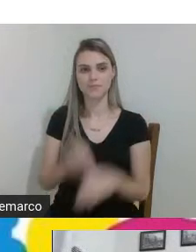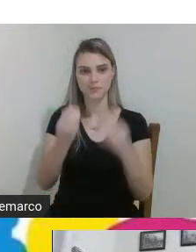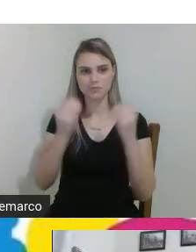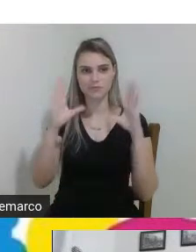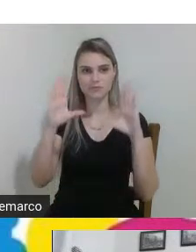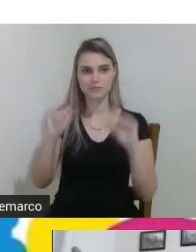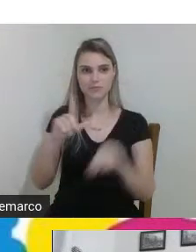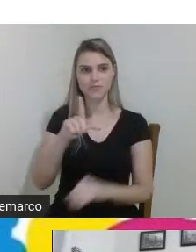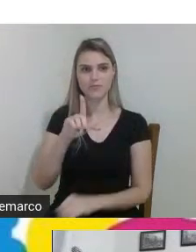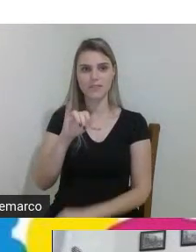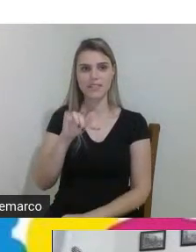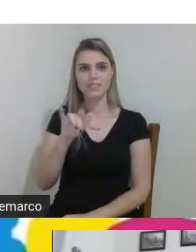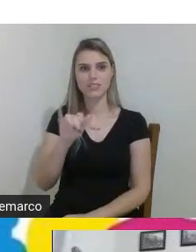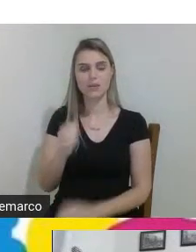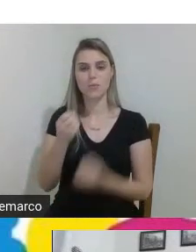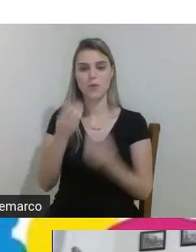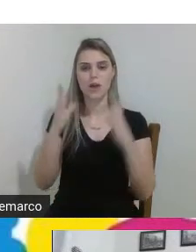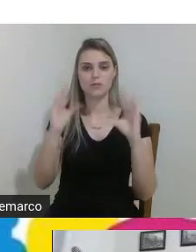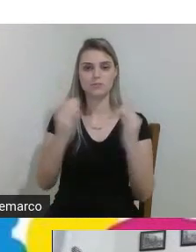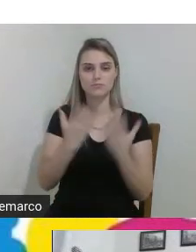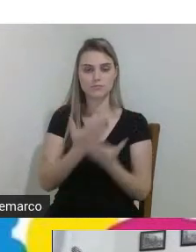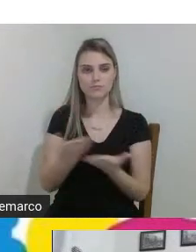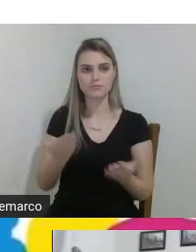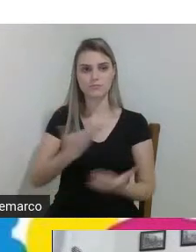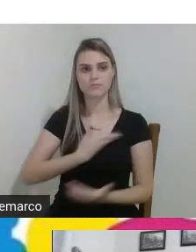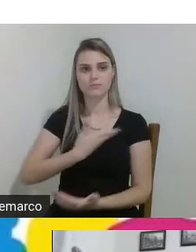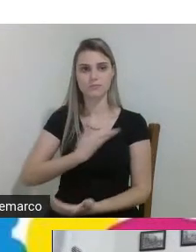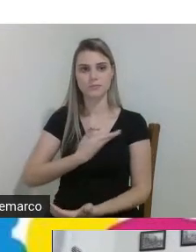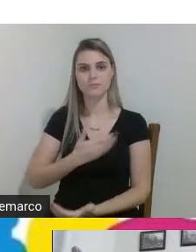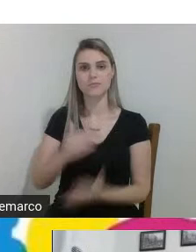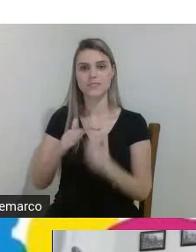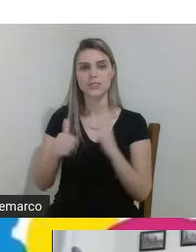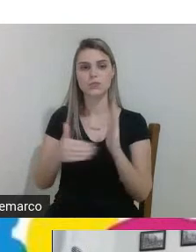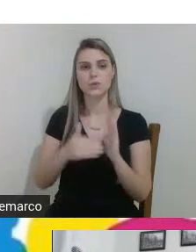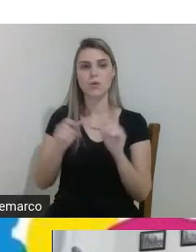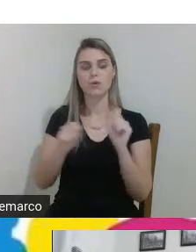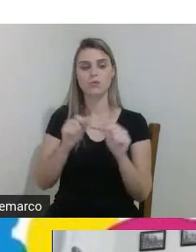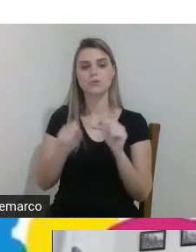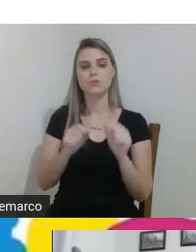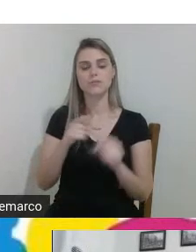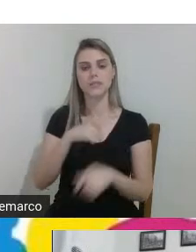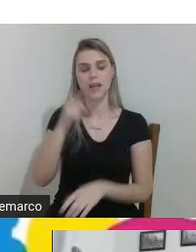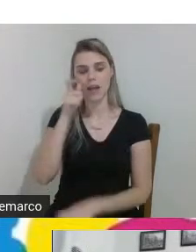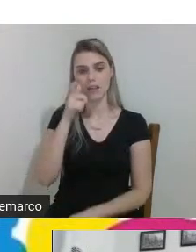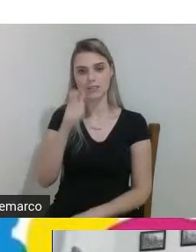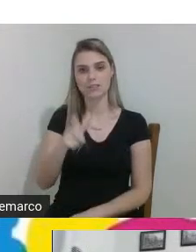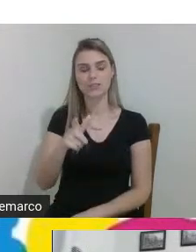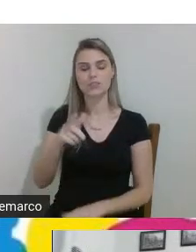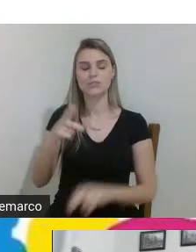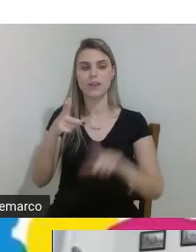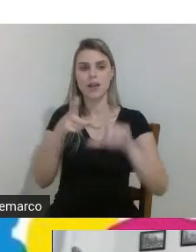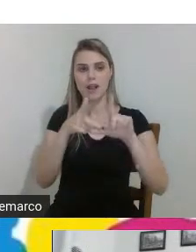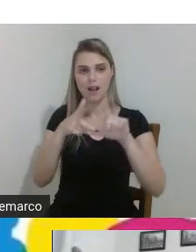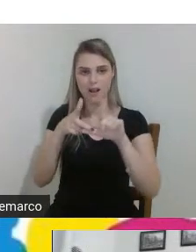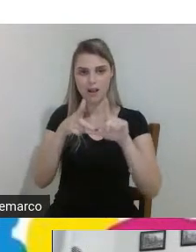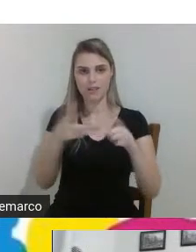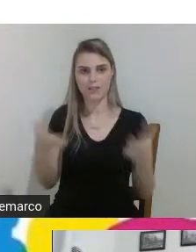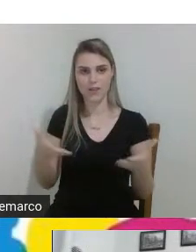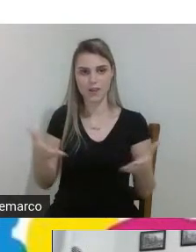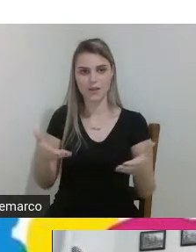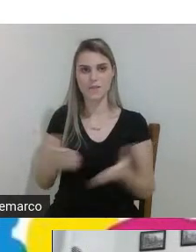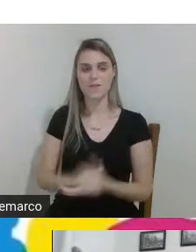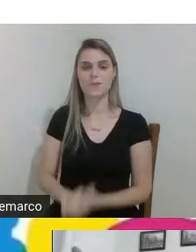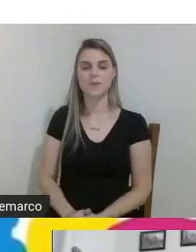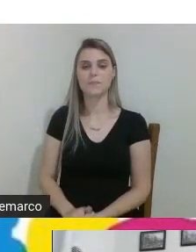boa noite Lígia boa noite a todos os colegas todos que estão acompanhando a live agora no